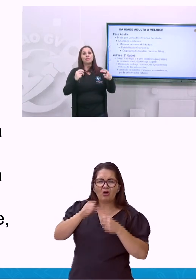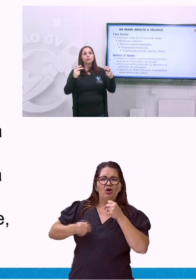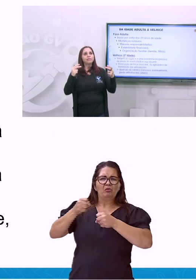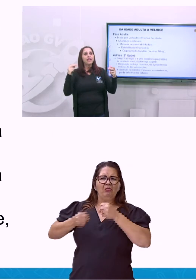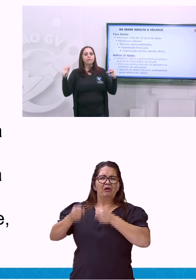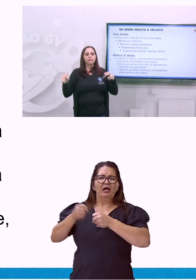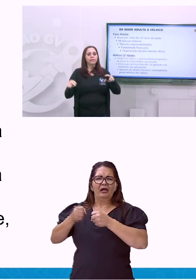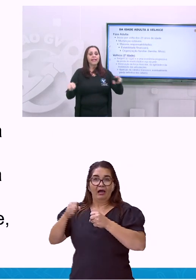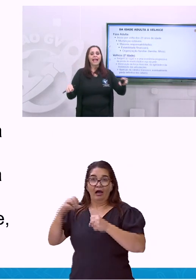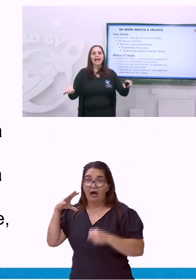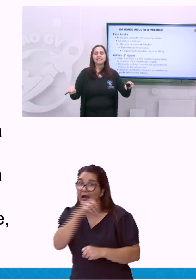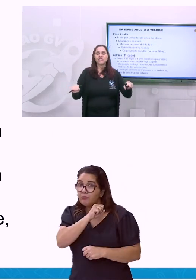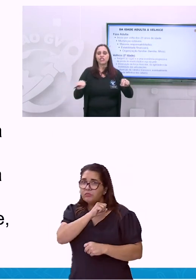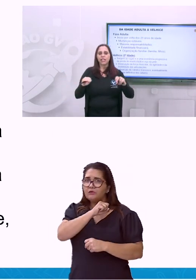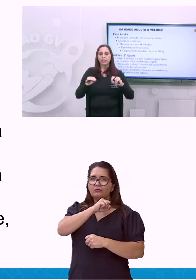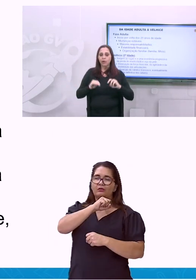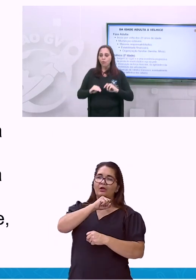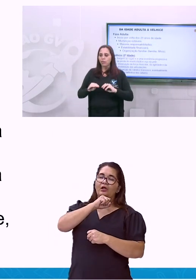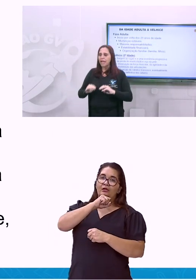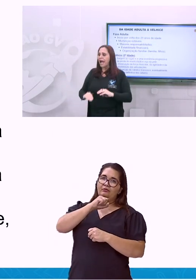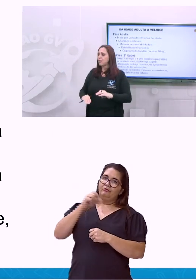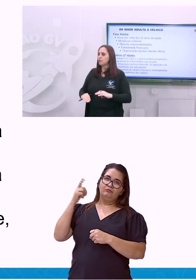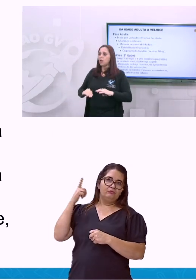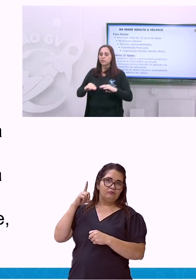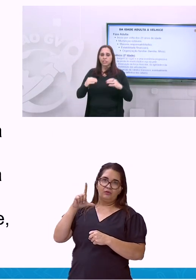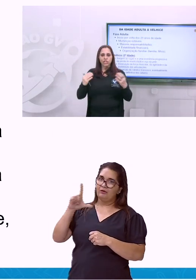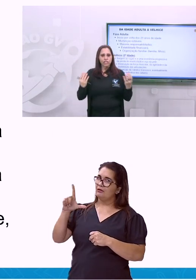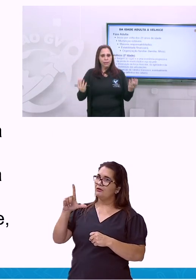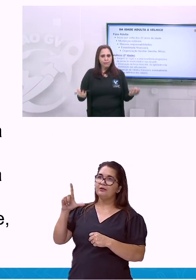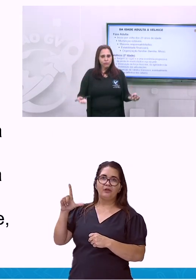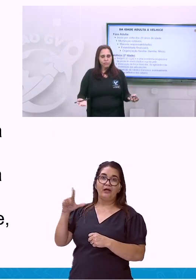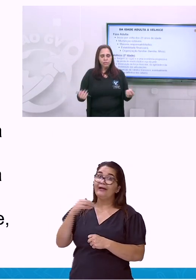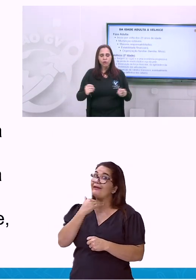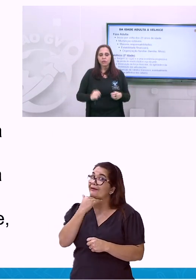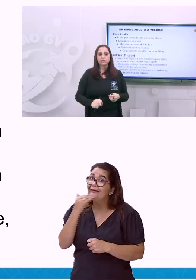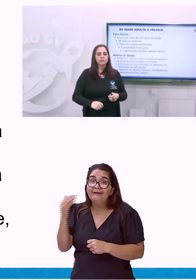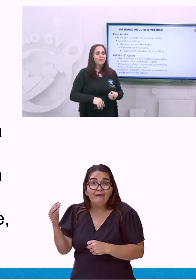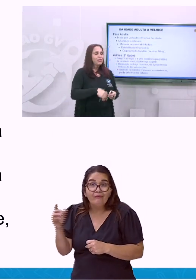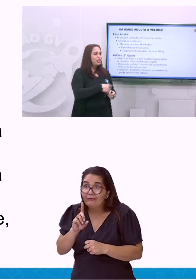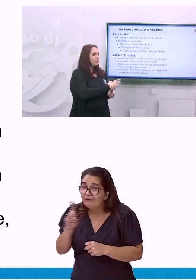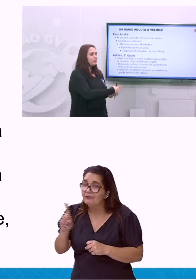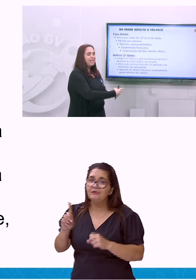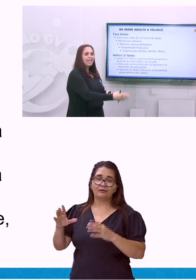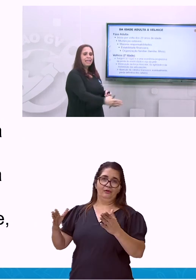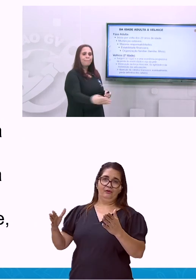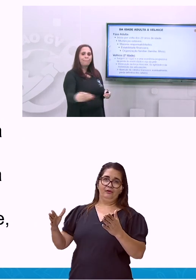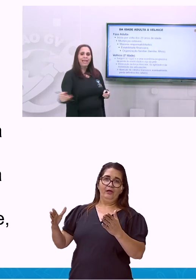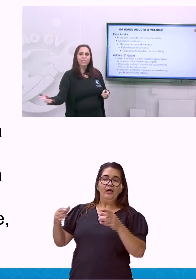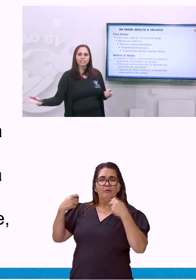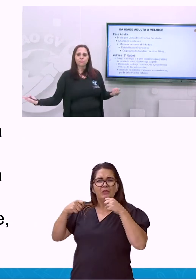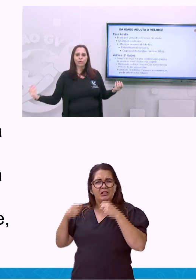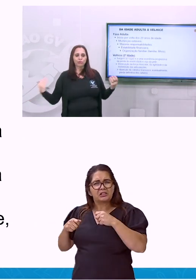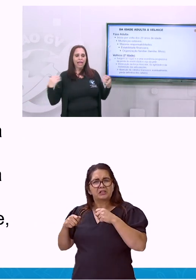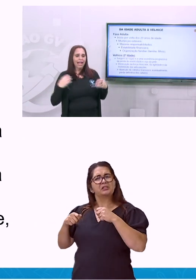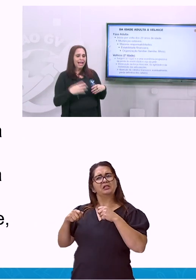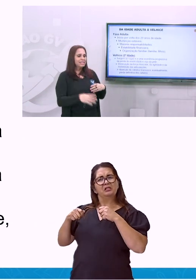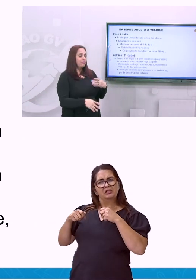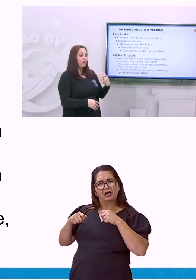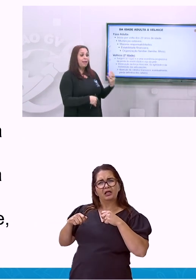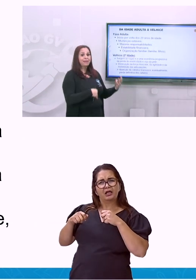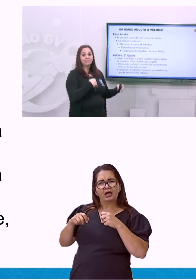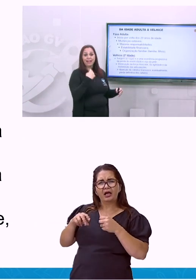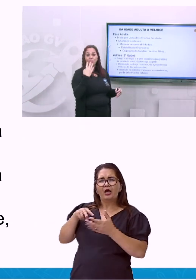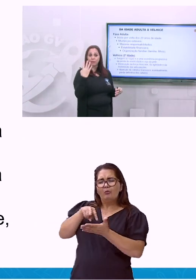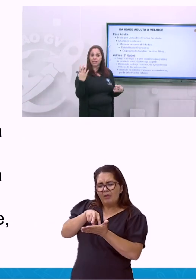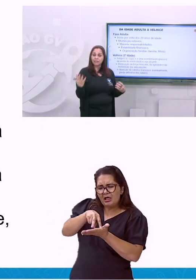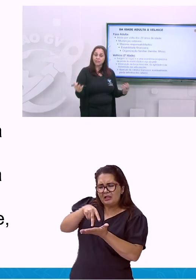A pessoa tem, em casa, a gente tem que ter o cuidado, se a gente tem pessoas idosas, de não ter tapetes por toda a casa,